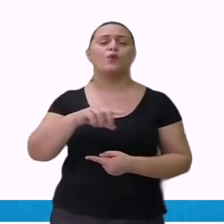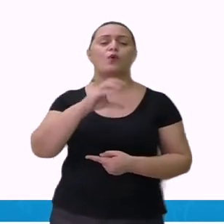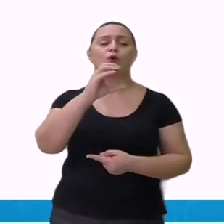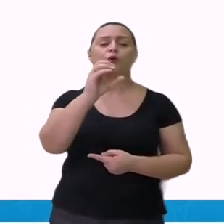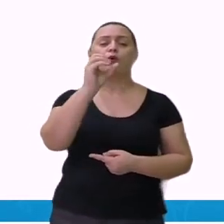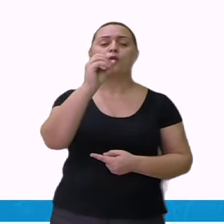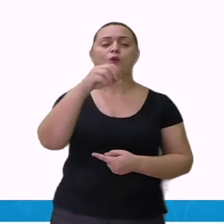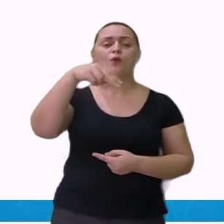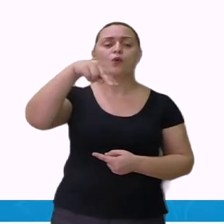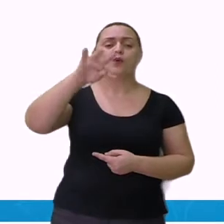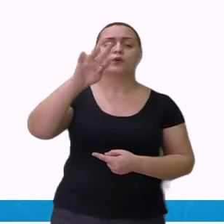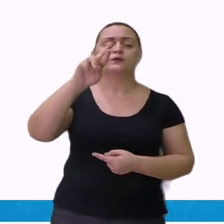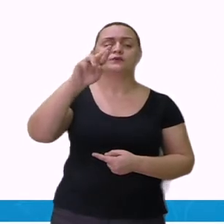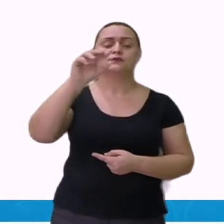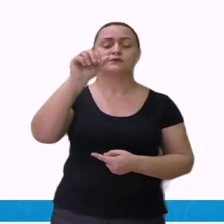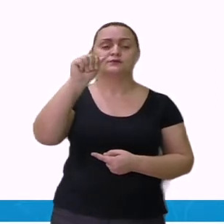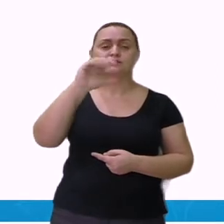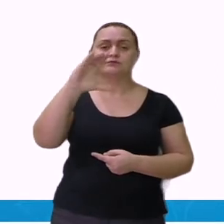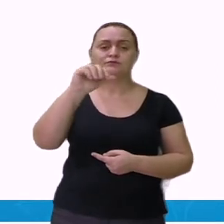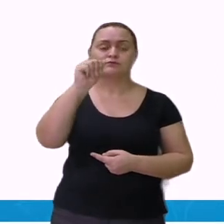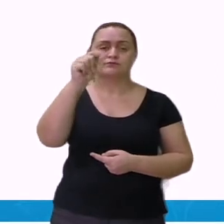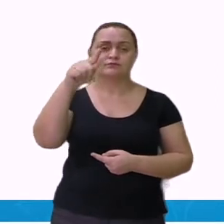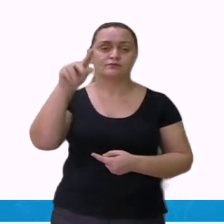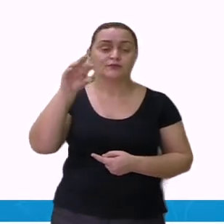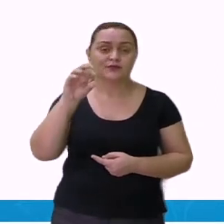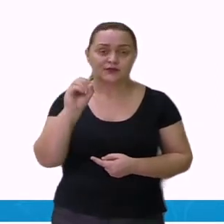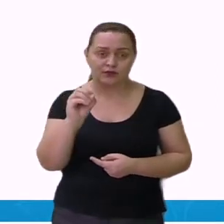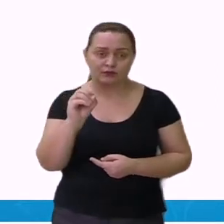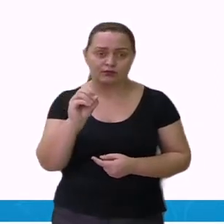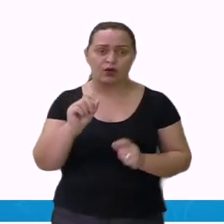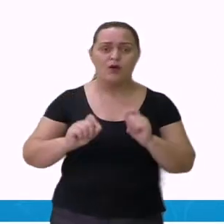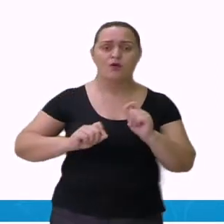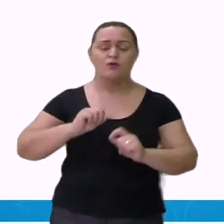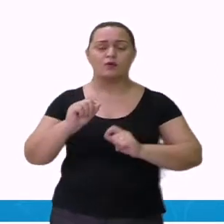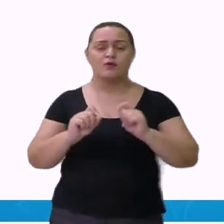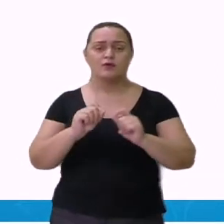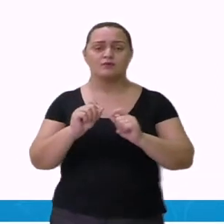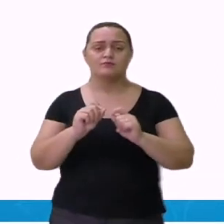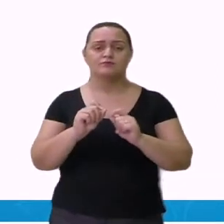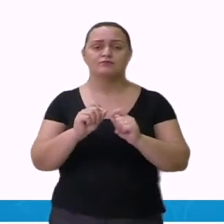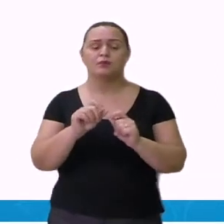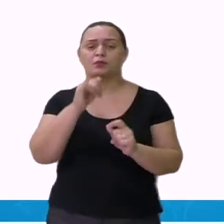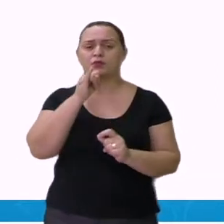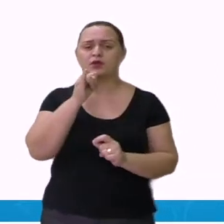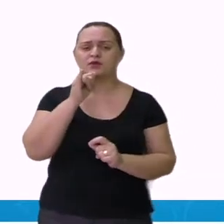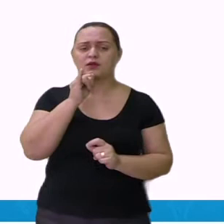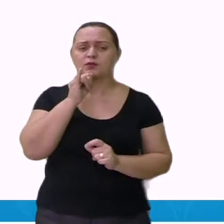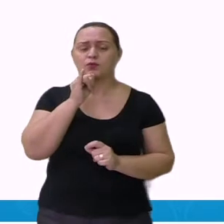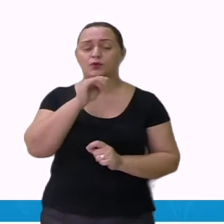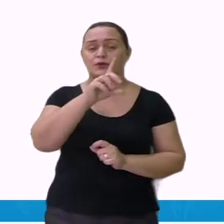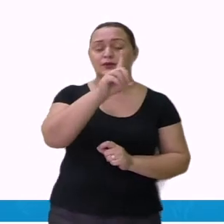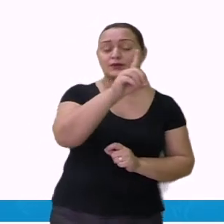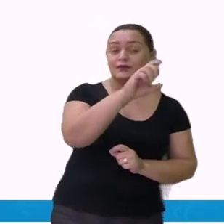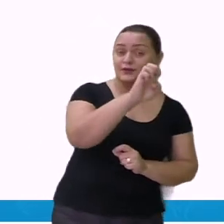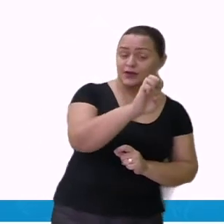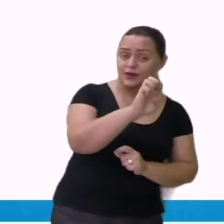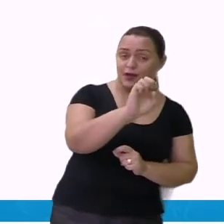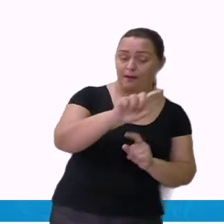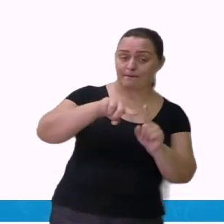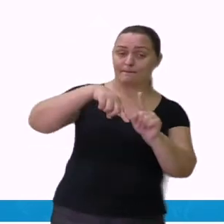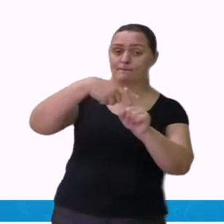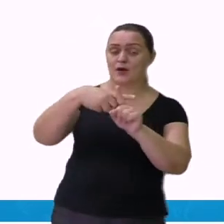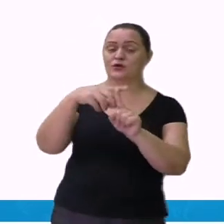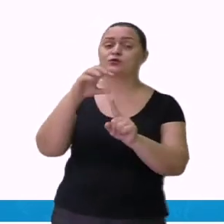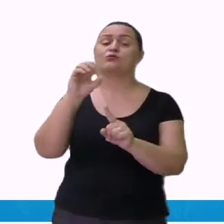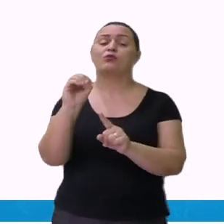porém com perda de fonema. Exemplo, D mais o artigo O,